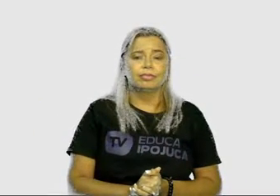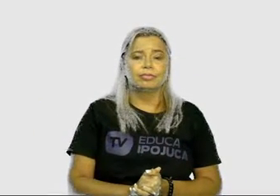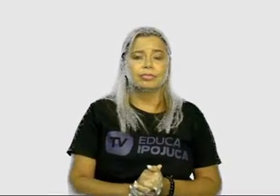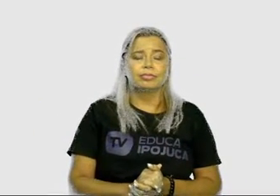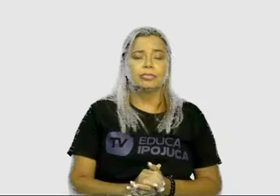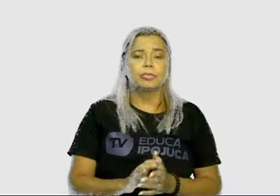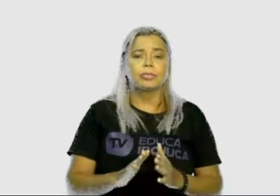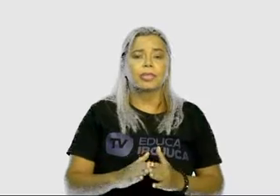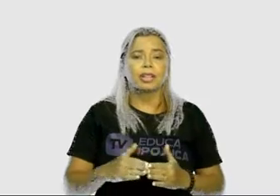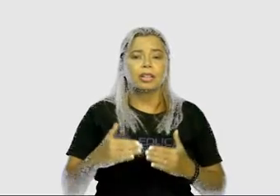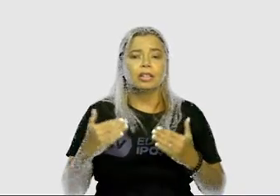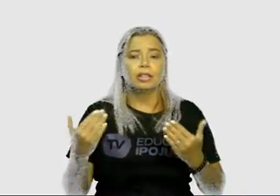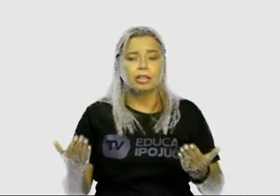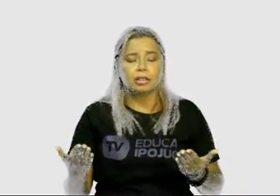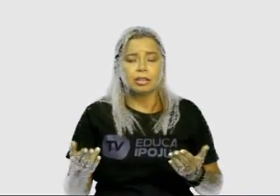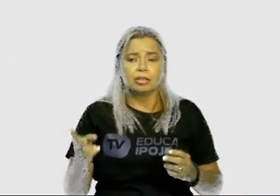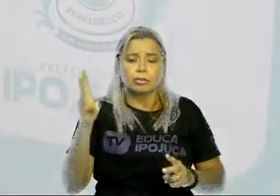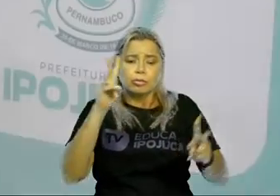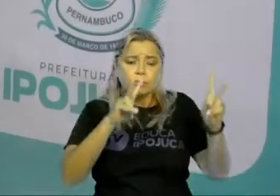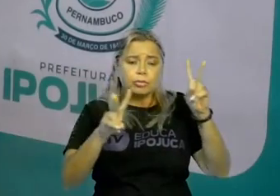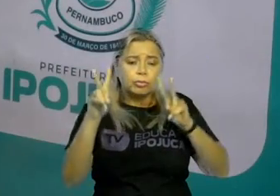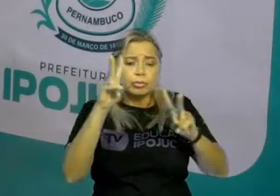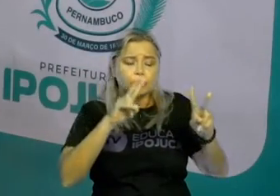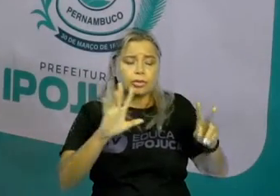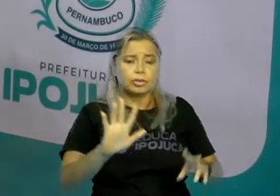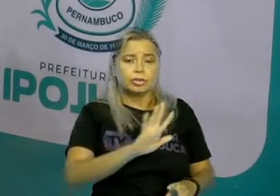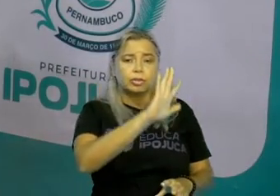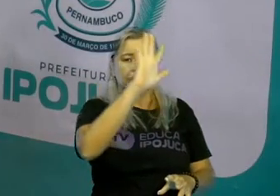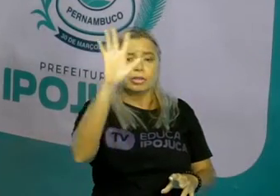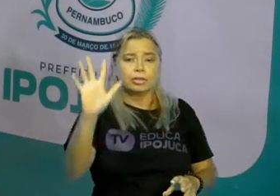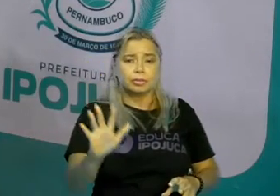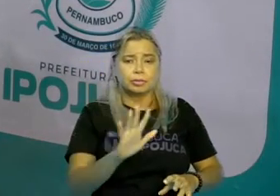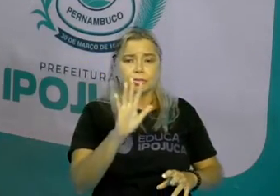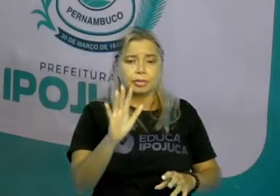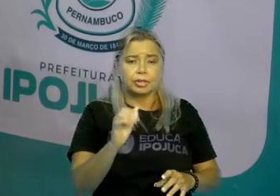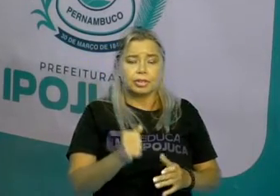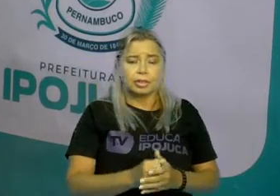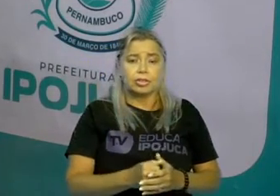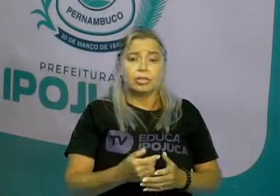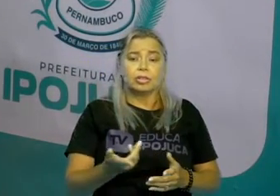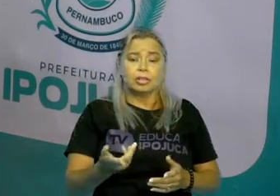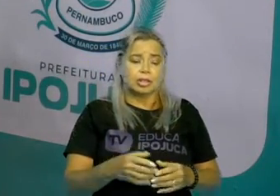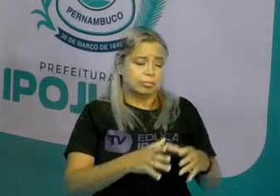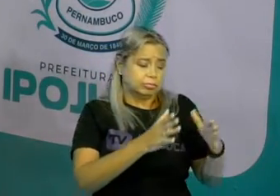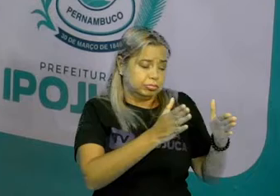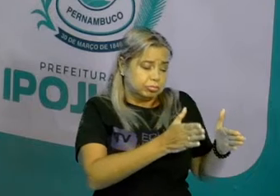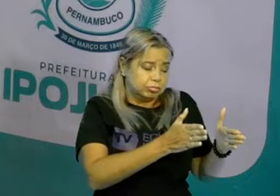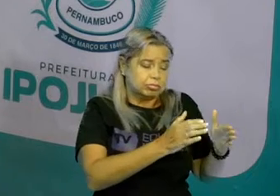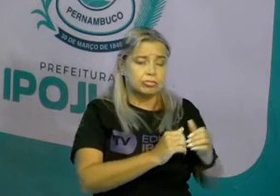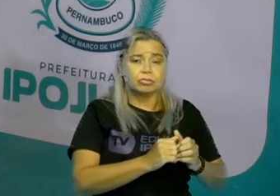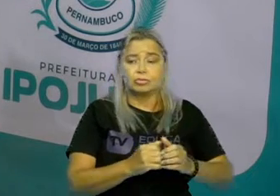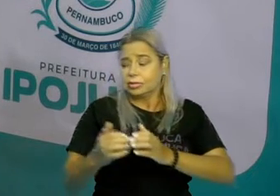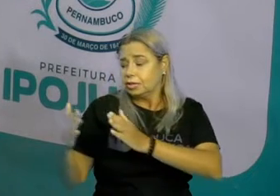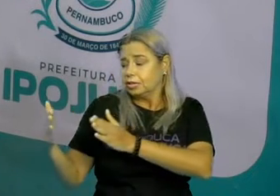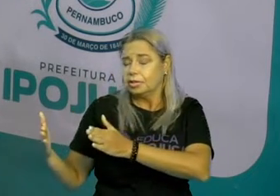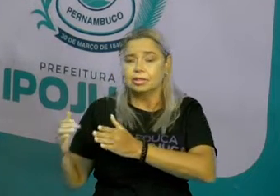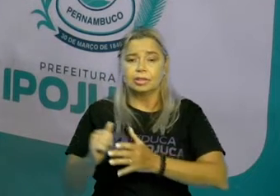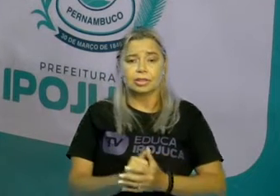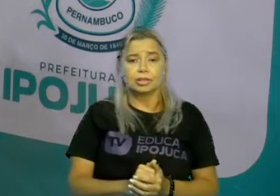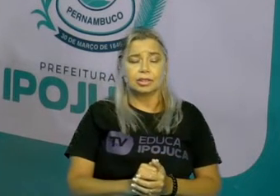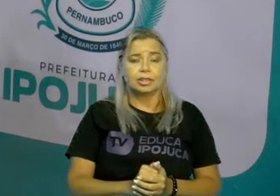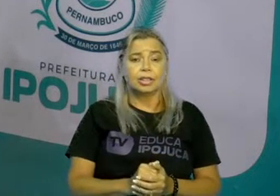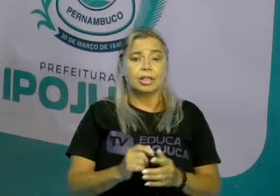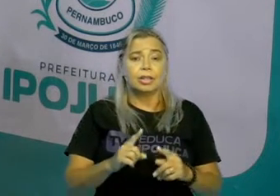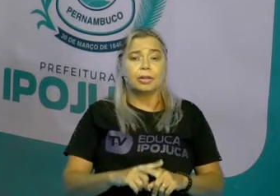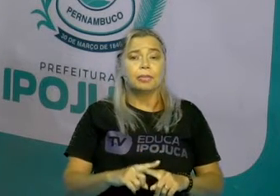Portanto, de frente para a imagem, você percebe que ele está à esquerda e ele está à direita. Portanto, o ponto de